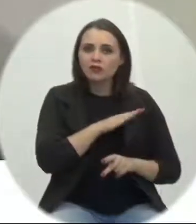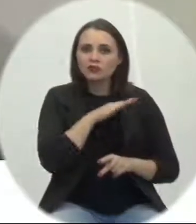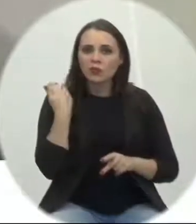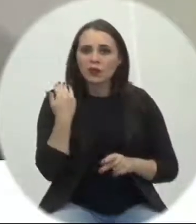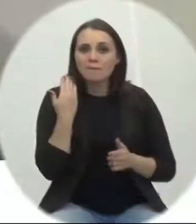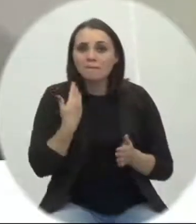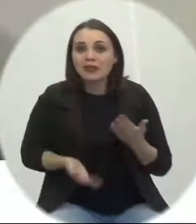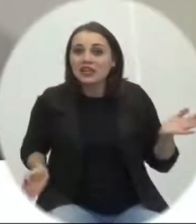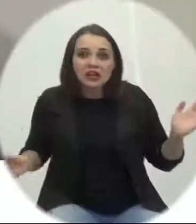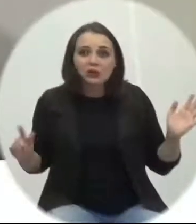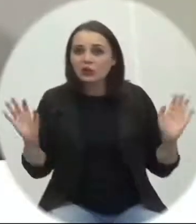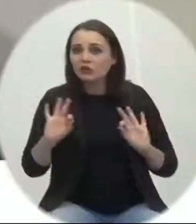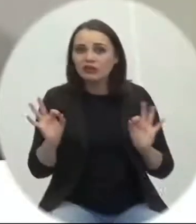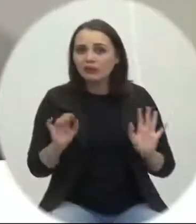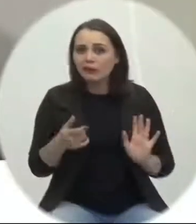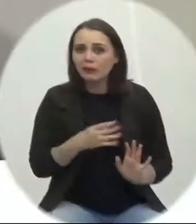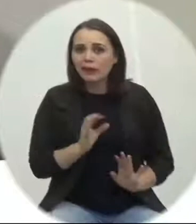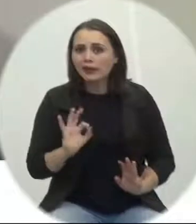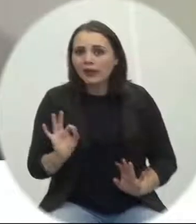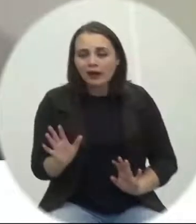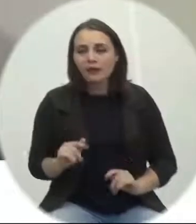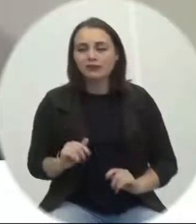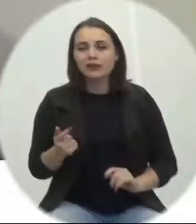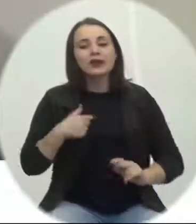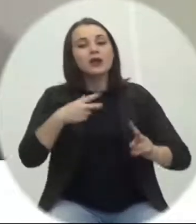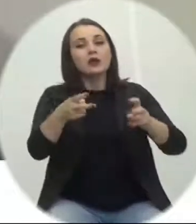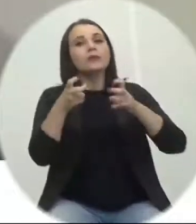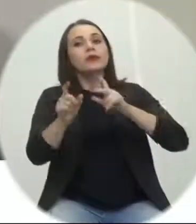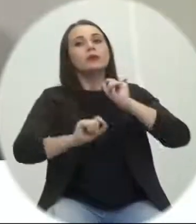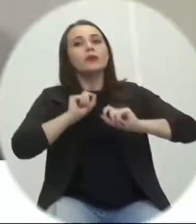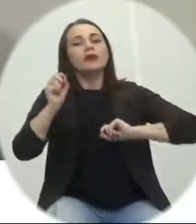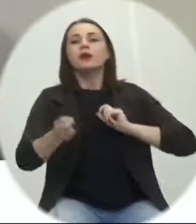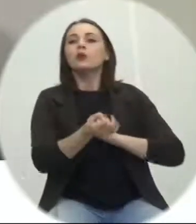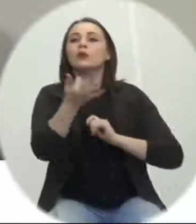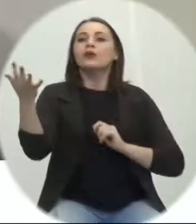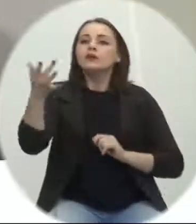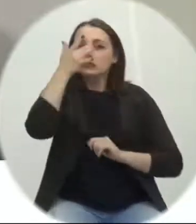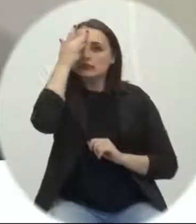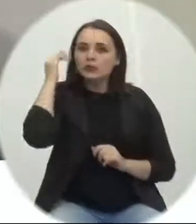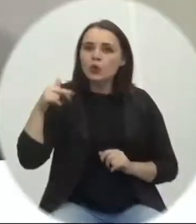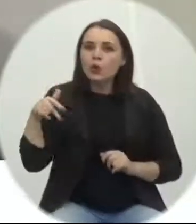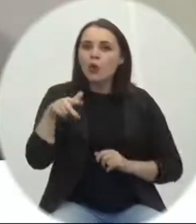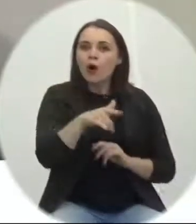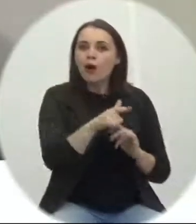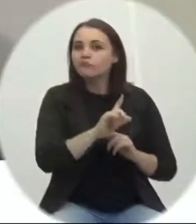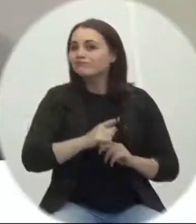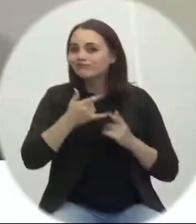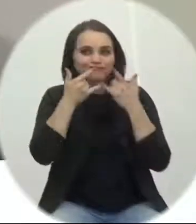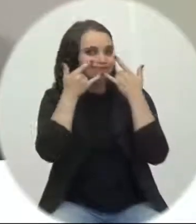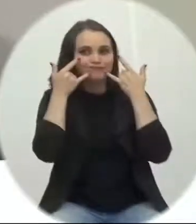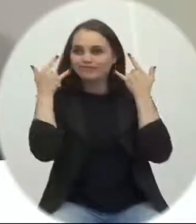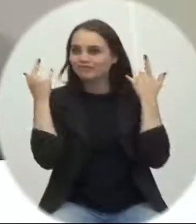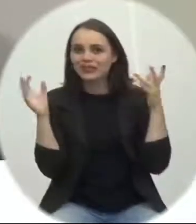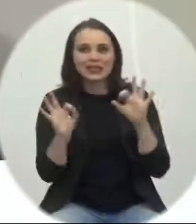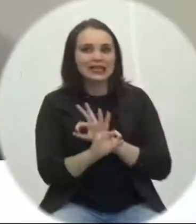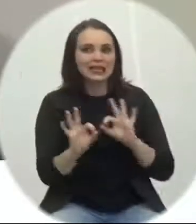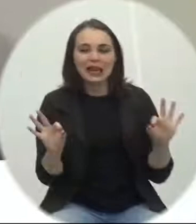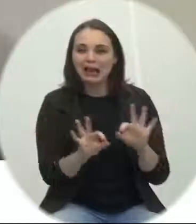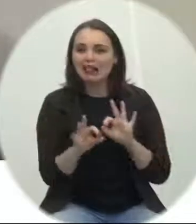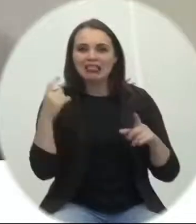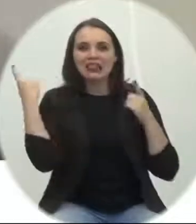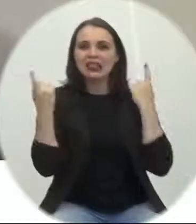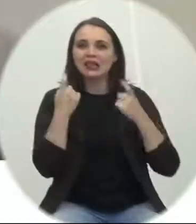Eu andei na cidade de Criciúma, eu percebi quantas e quantas pessoas andando sem máscara, sem estar